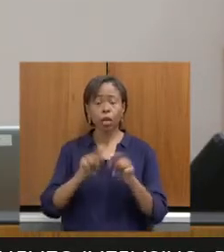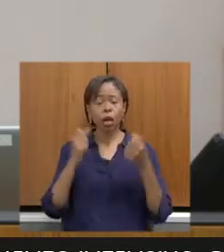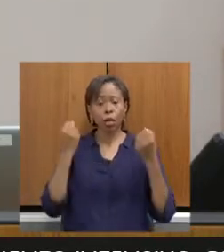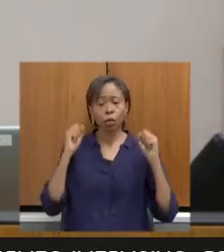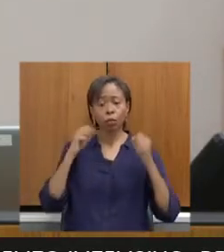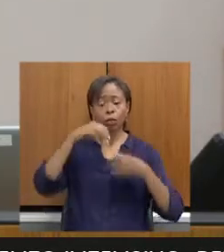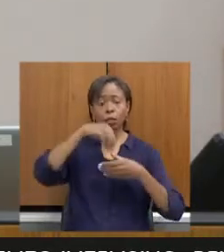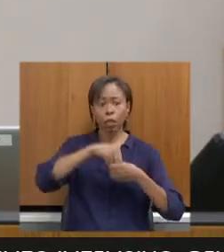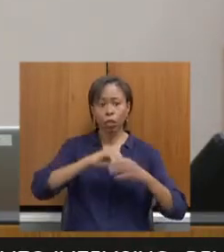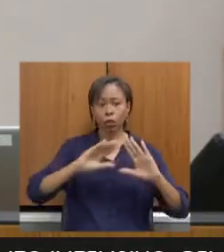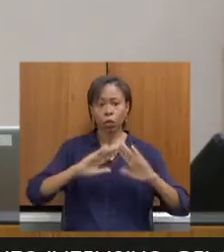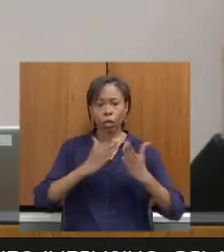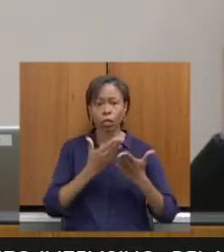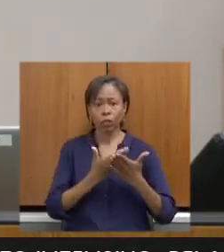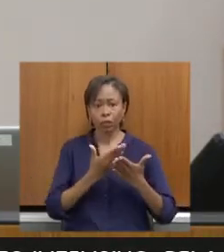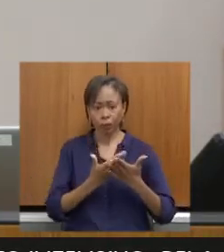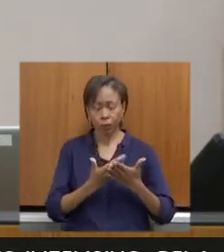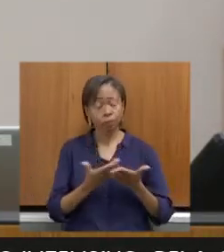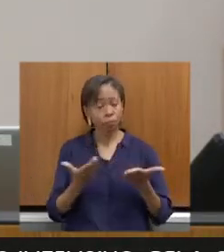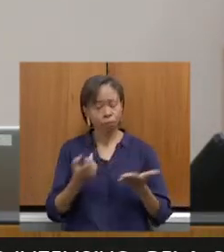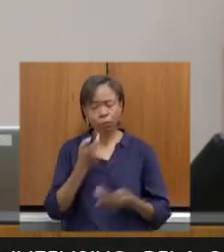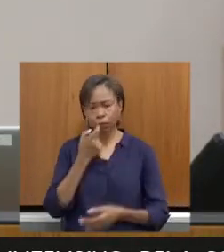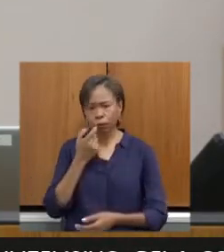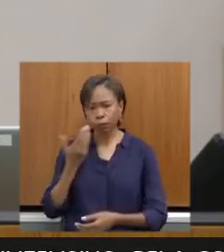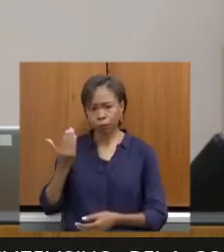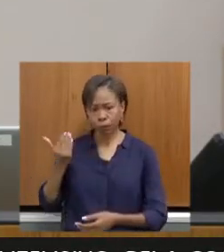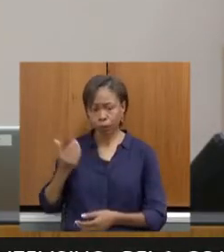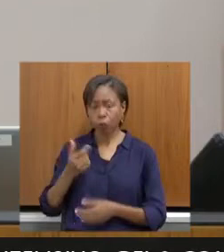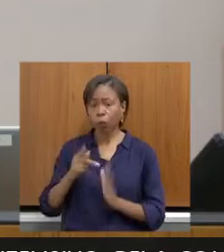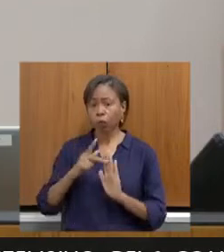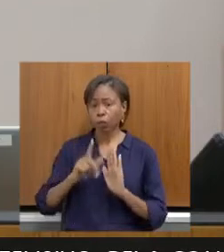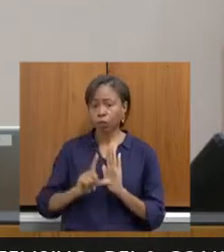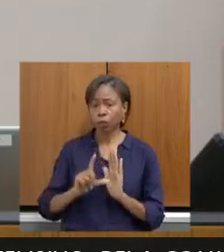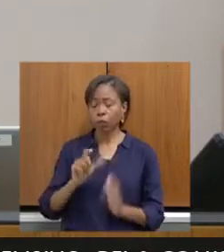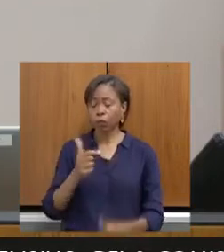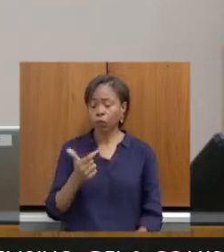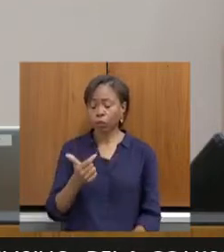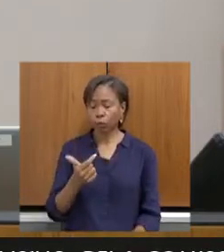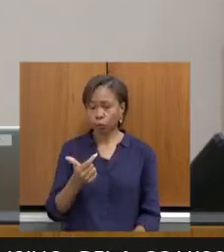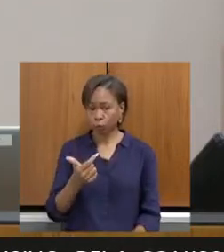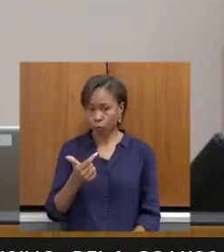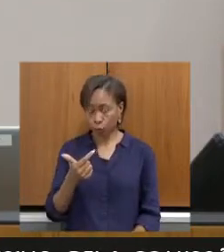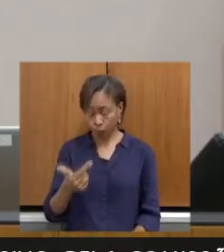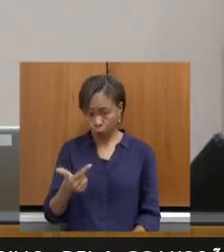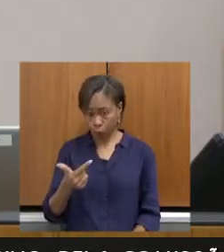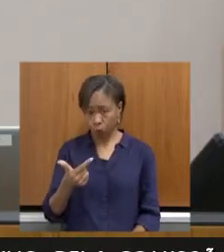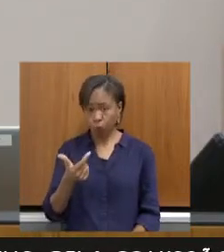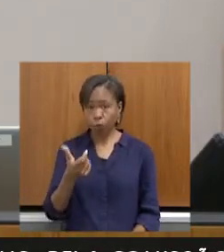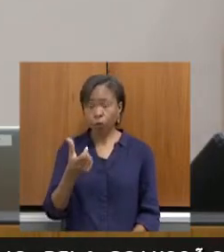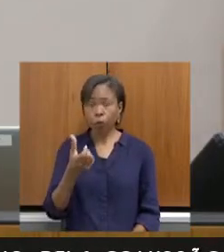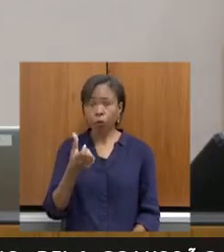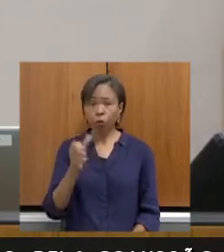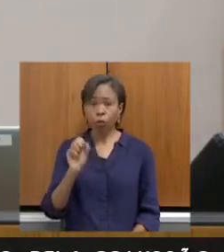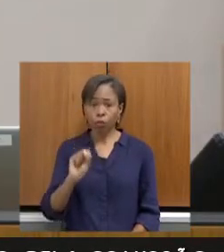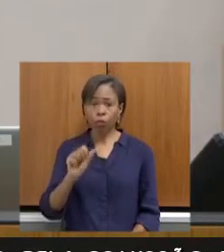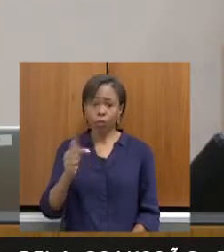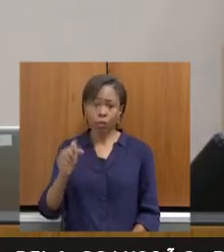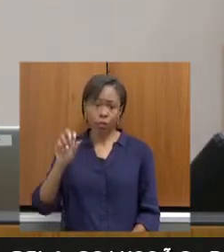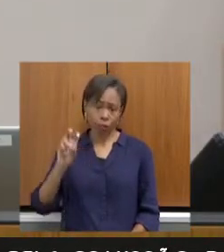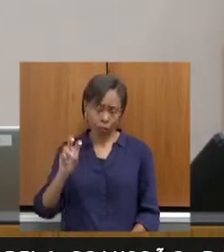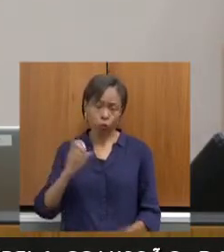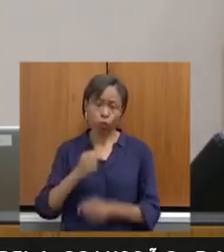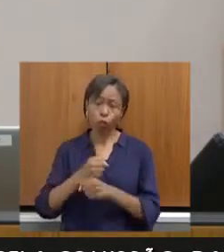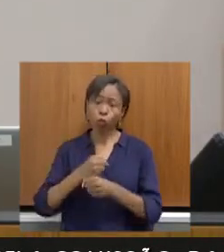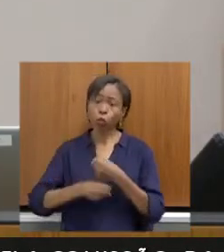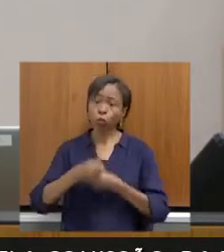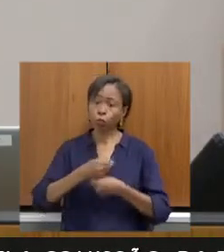aprovamos nessa comissão o Projeto de Lei nº 2765, de 2021, que acrescenta mais